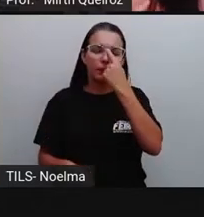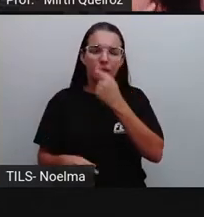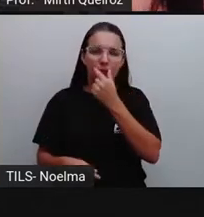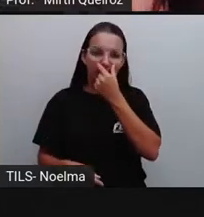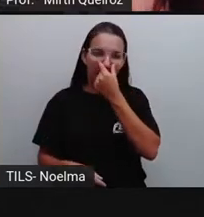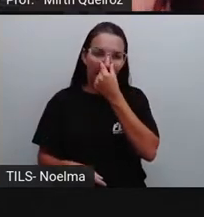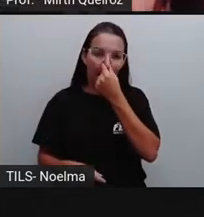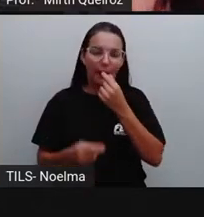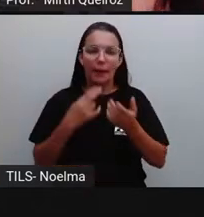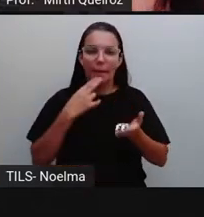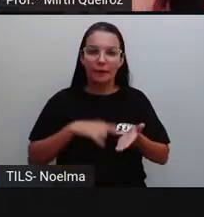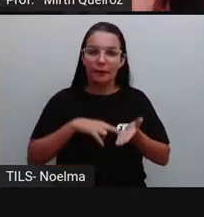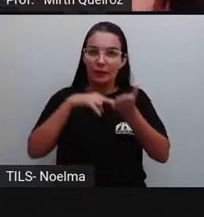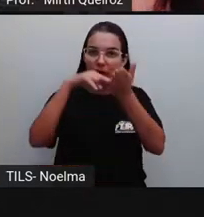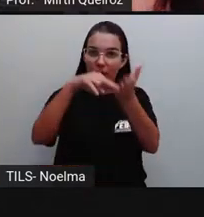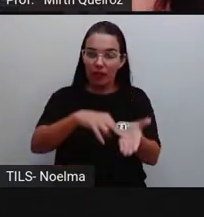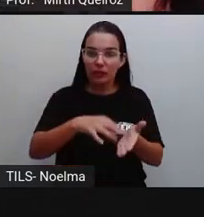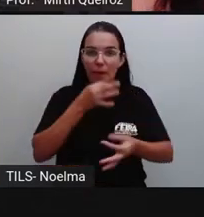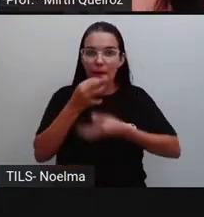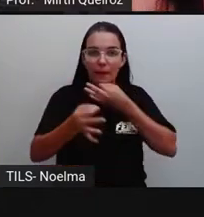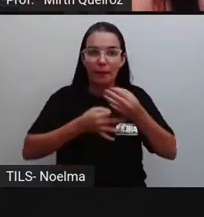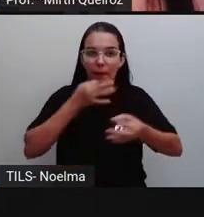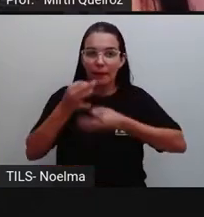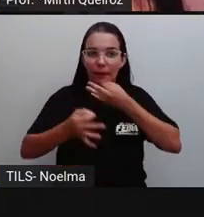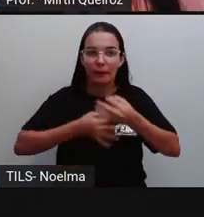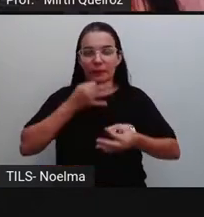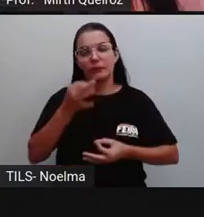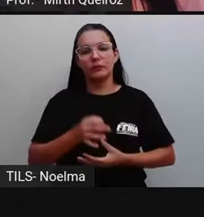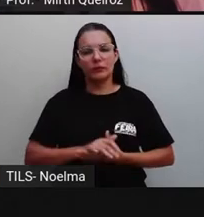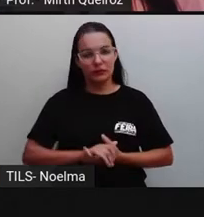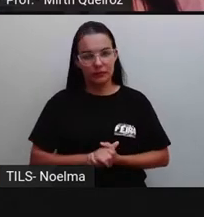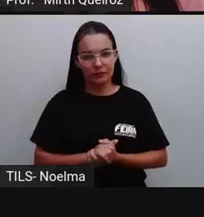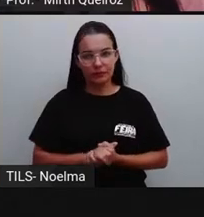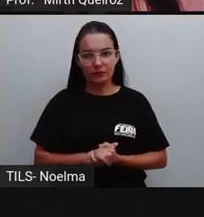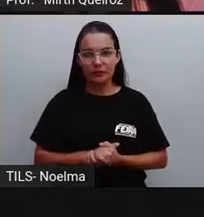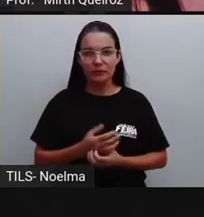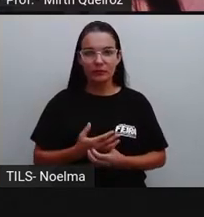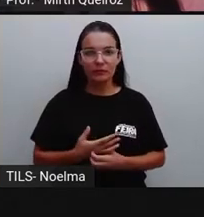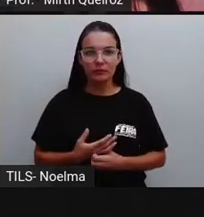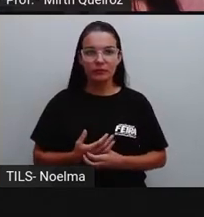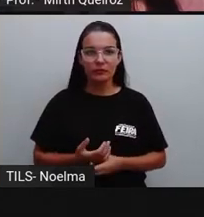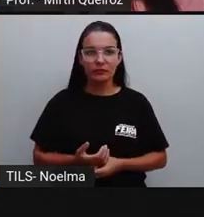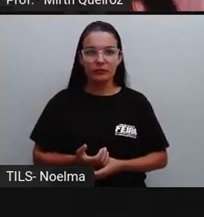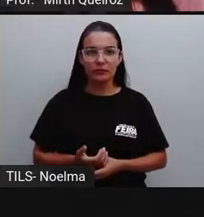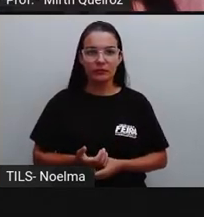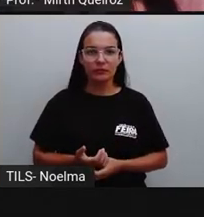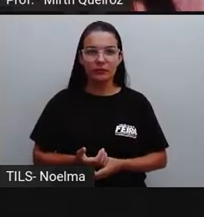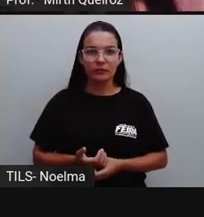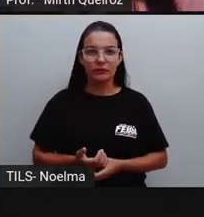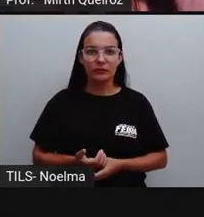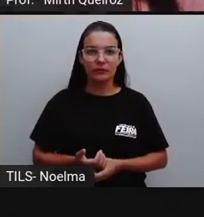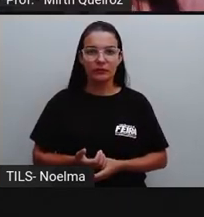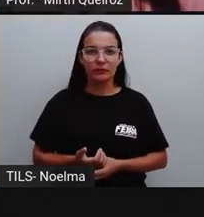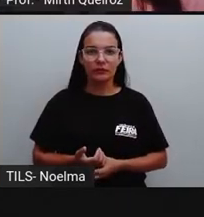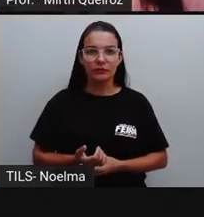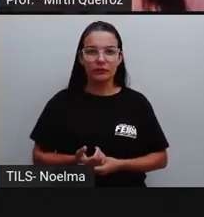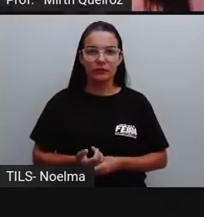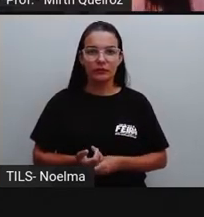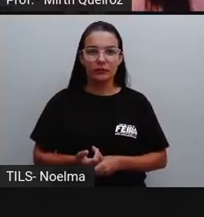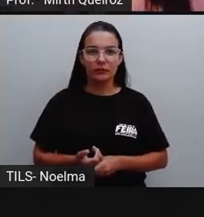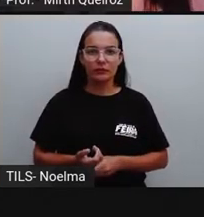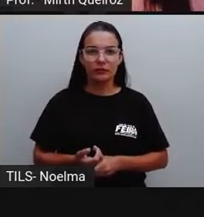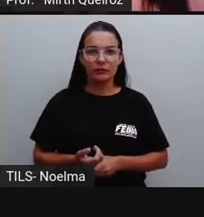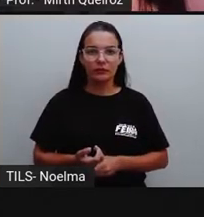carta, que é uma epístola, é um tipo de gênero. E a tipologia argumentativa do texto argumentativo também,